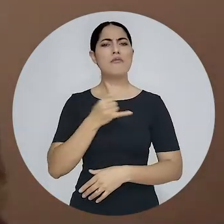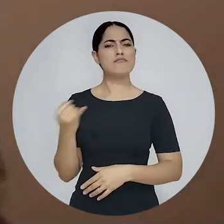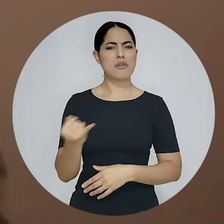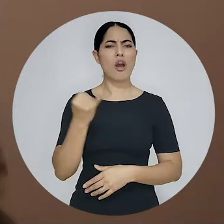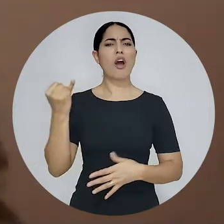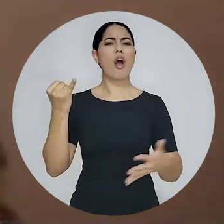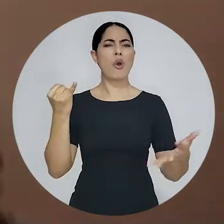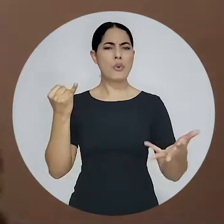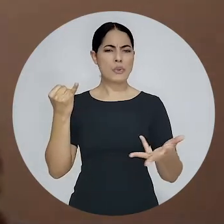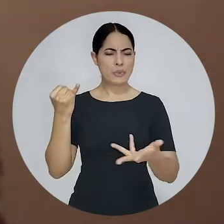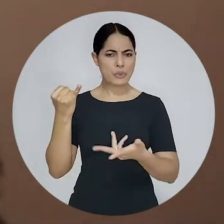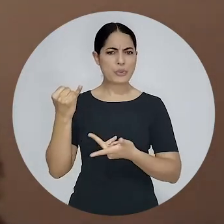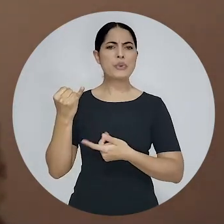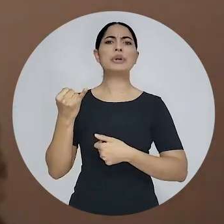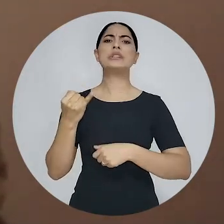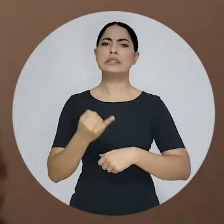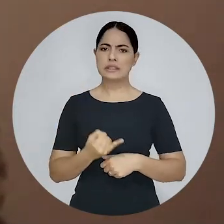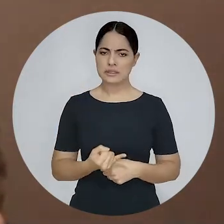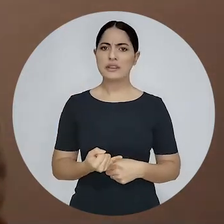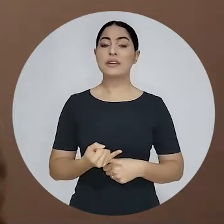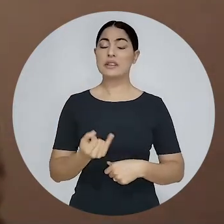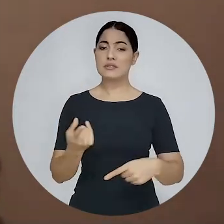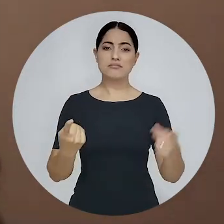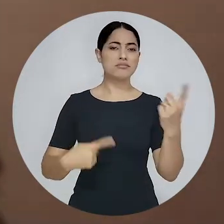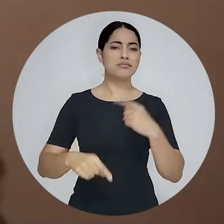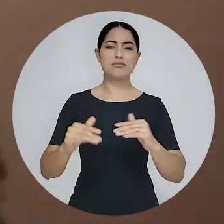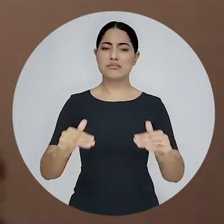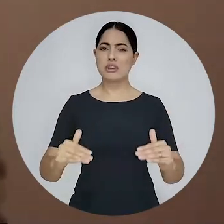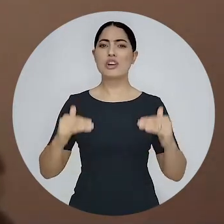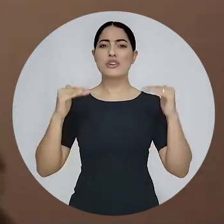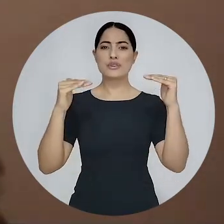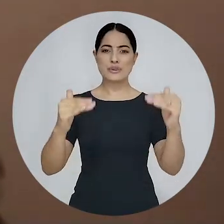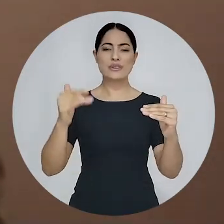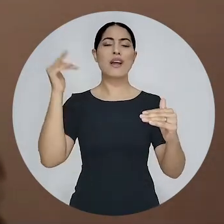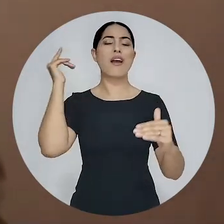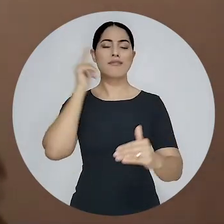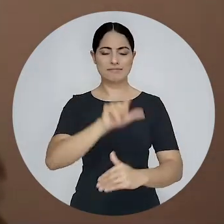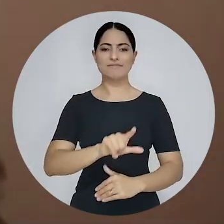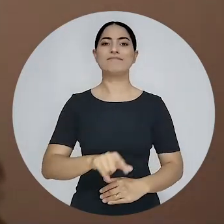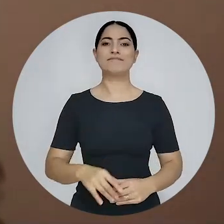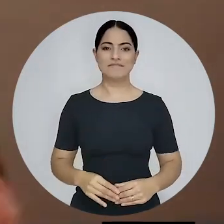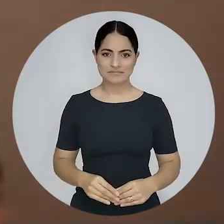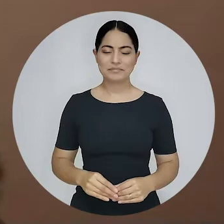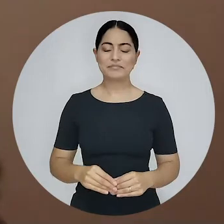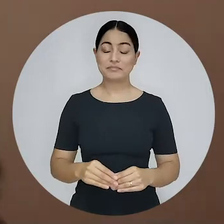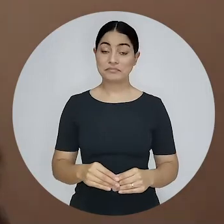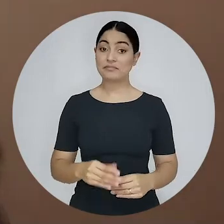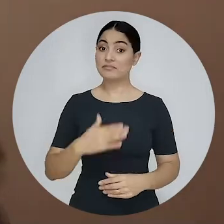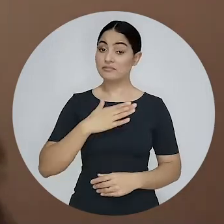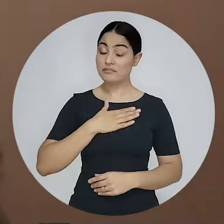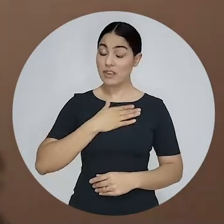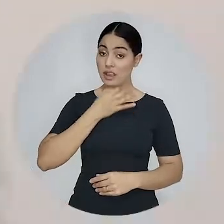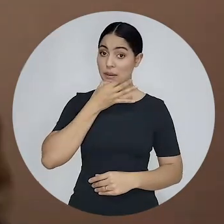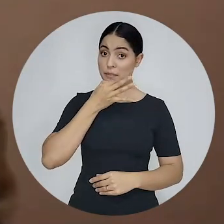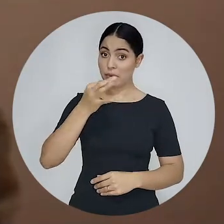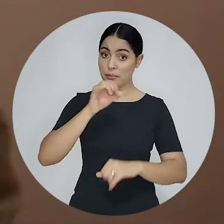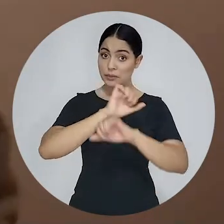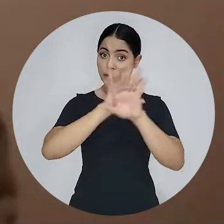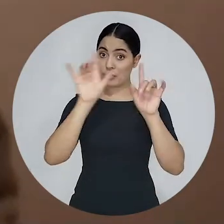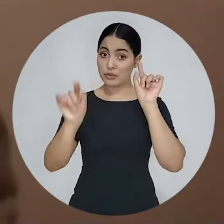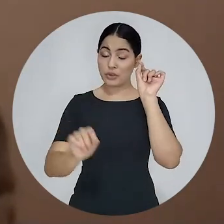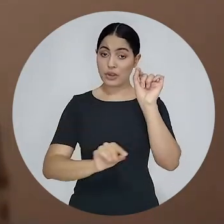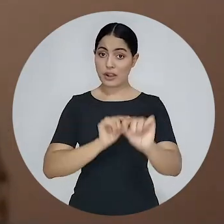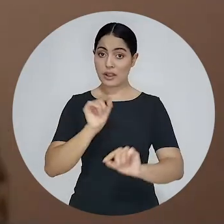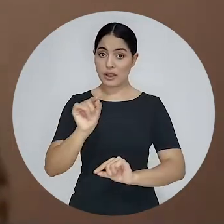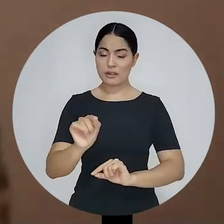um material de extrema qualidade que logrou um grande sucesso sobre a temática. Olha, eu acho